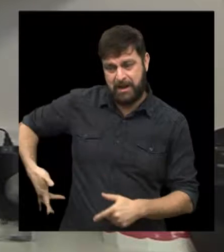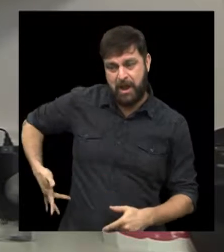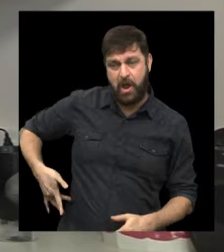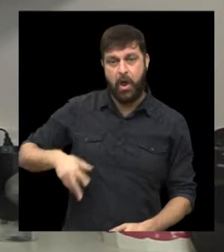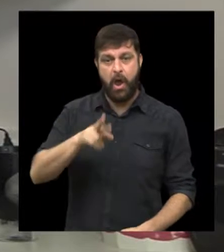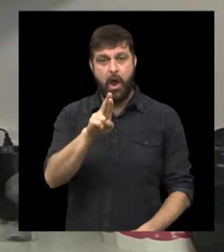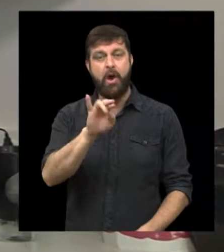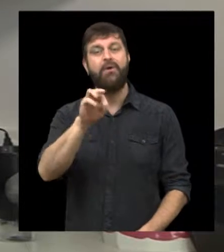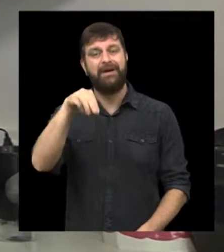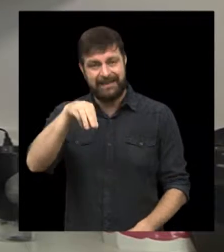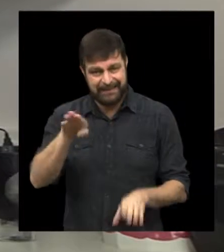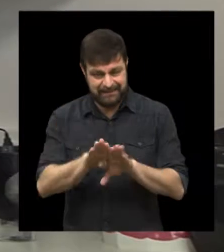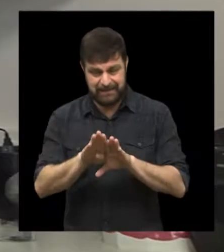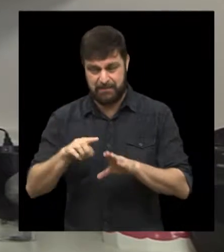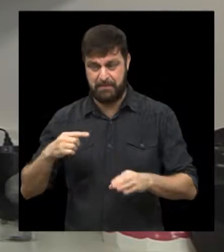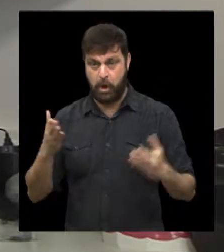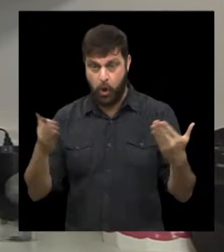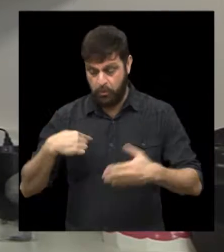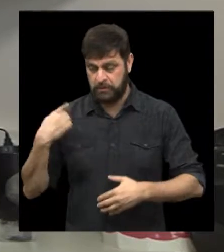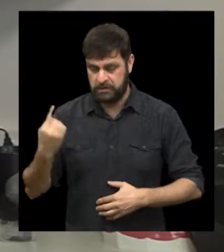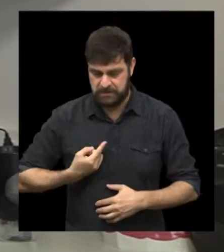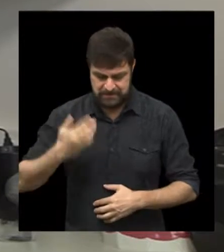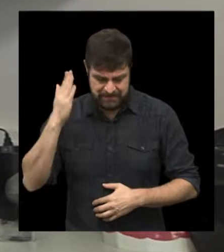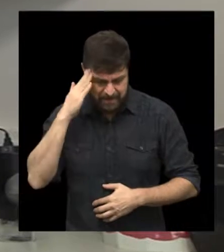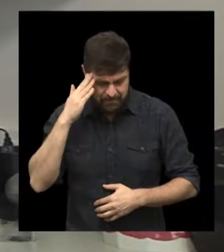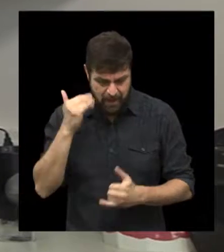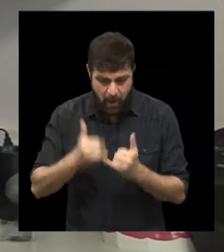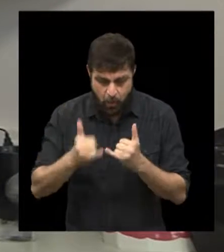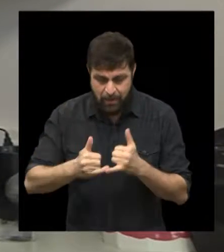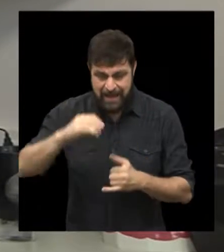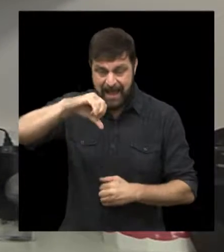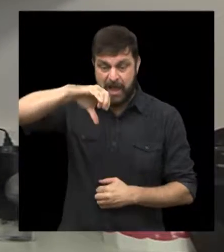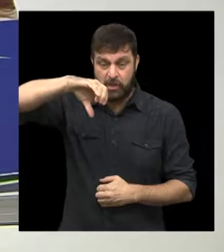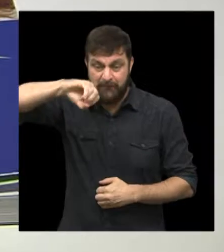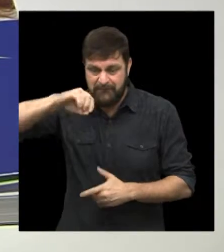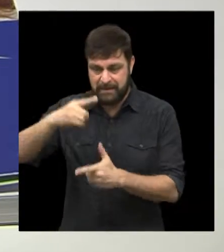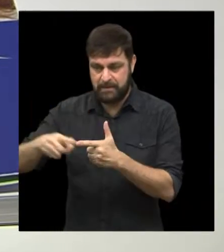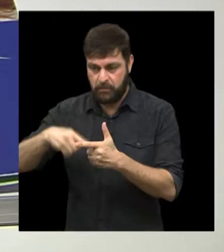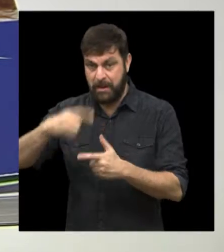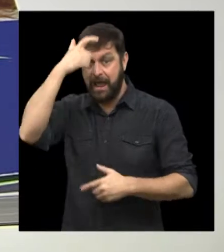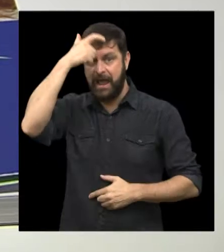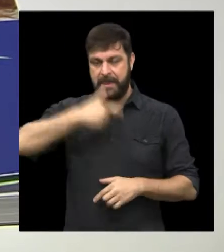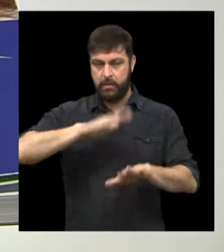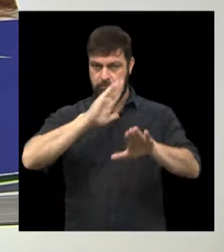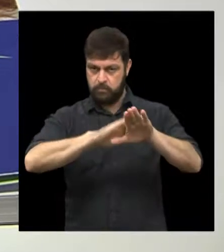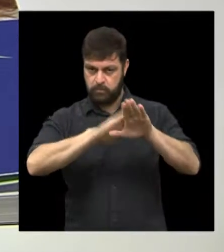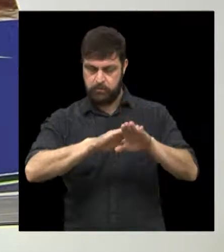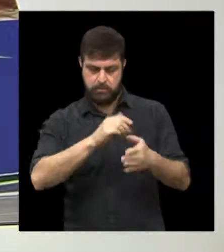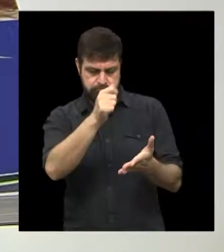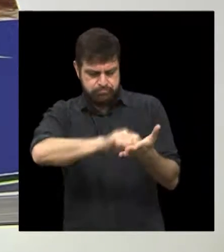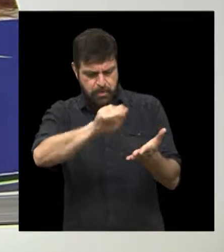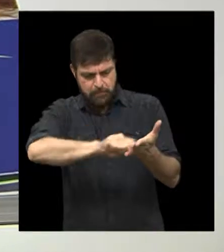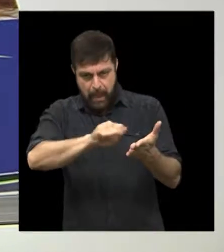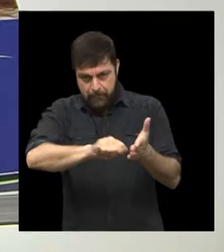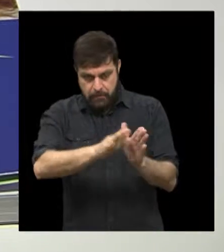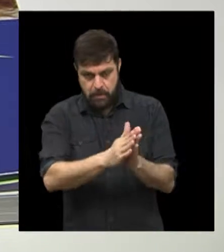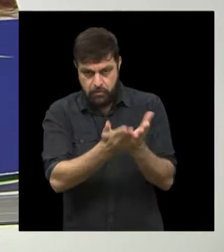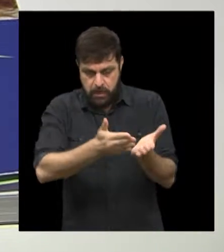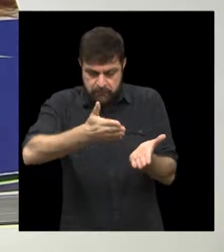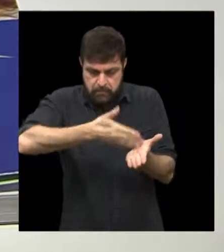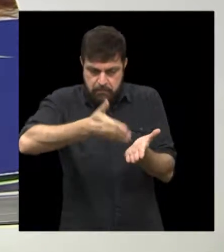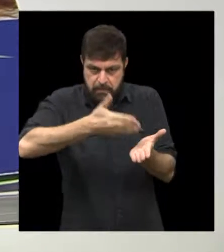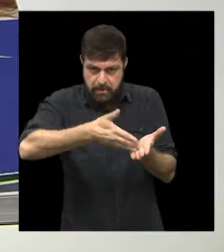etc. Tem várias causas. Hoje se conhece em torno de quase 90 causas. No livro que eu escrevi, eu